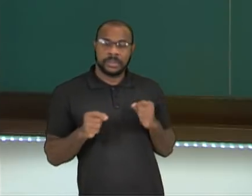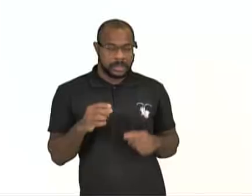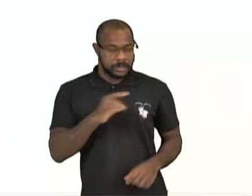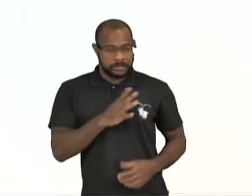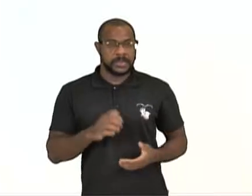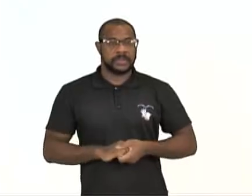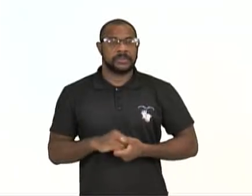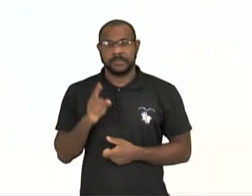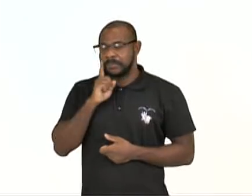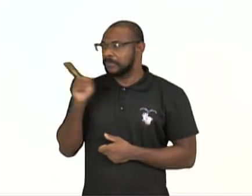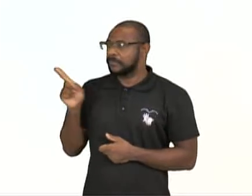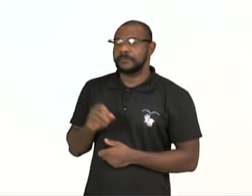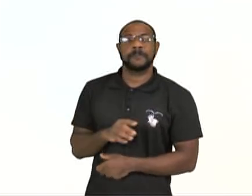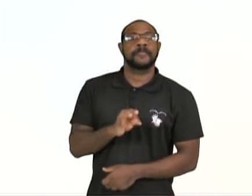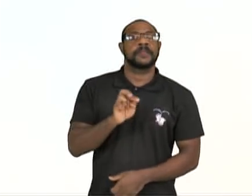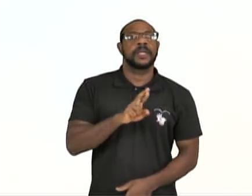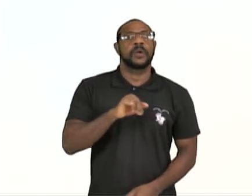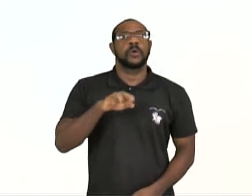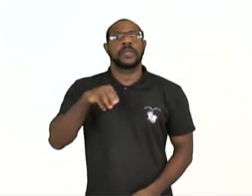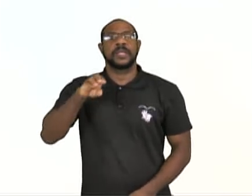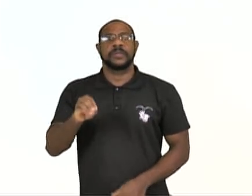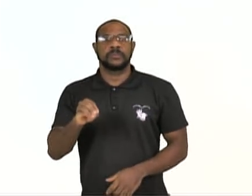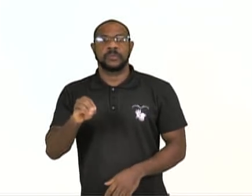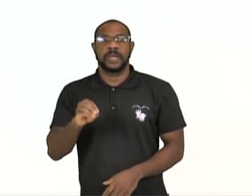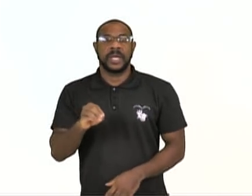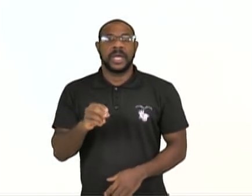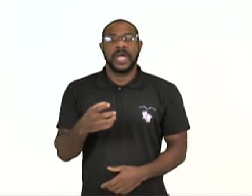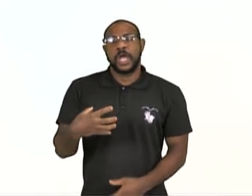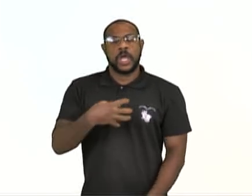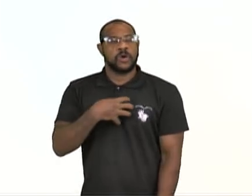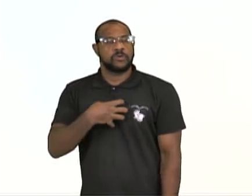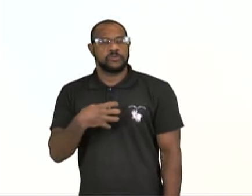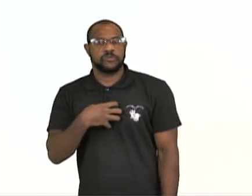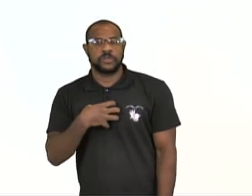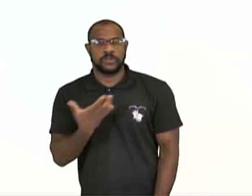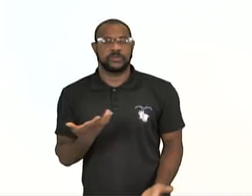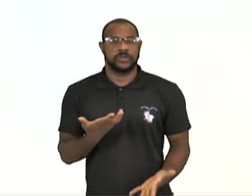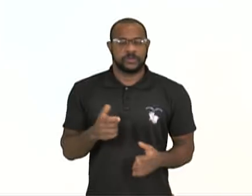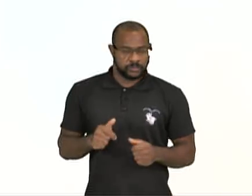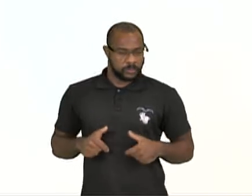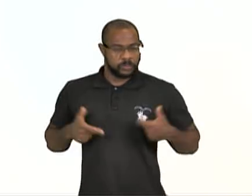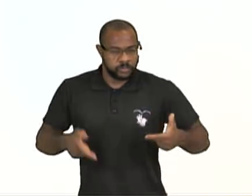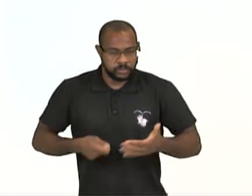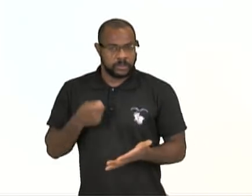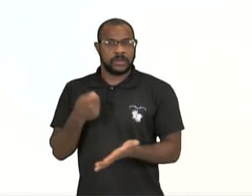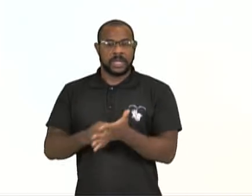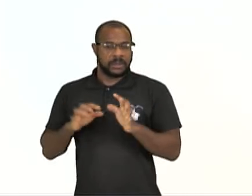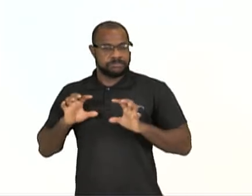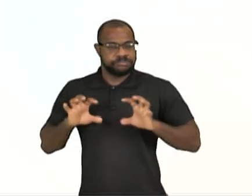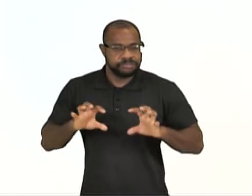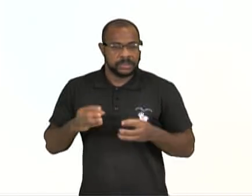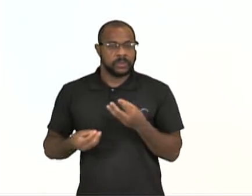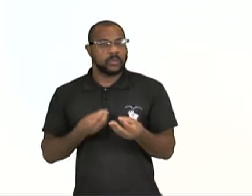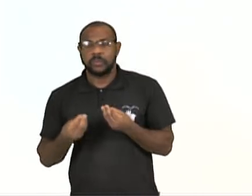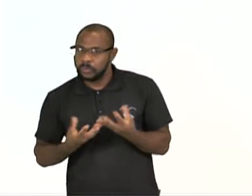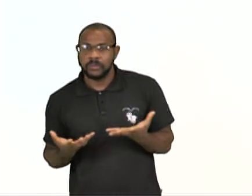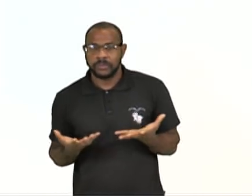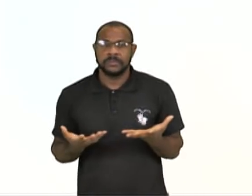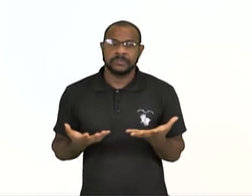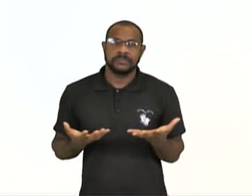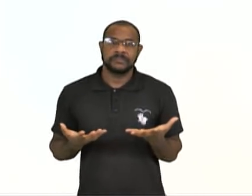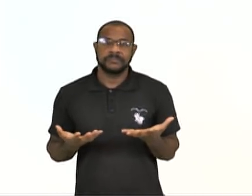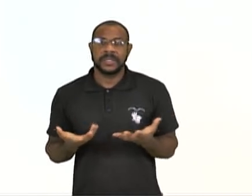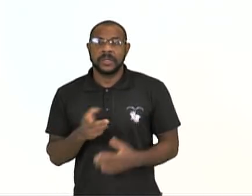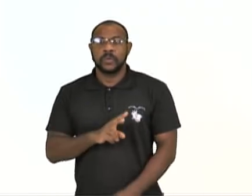diz assim, o terrorismo é um modo de coagir, combater, ameaçar através de um